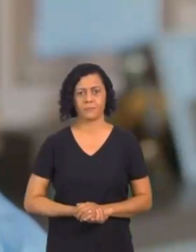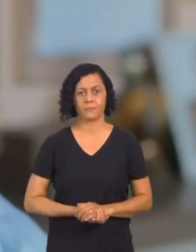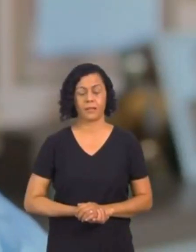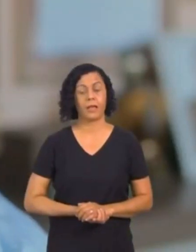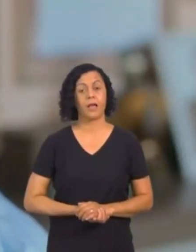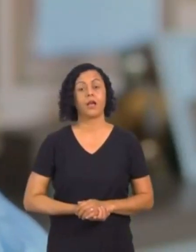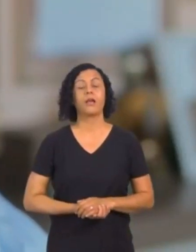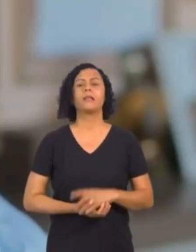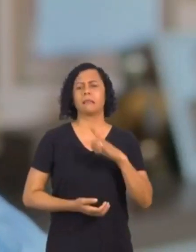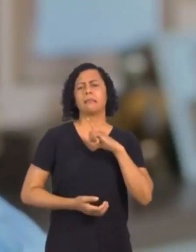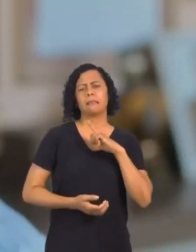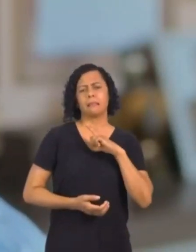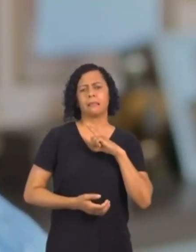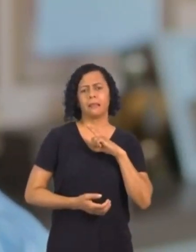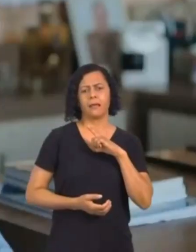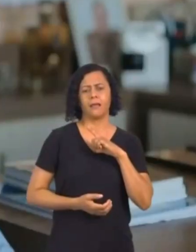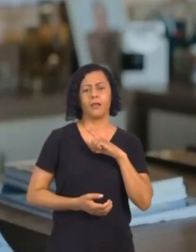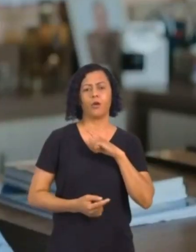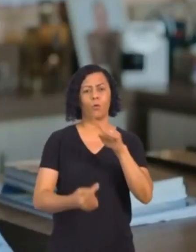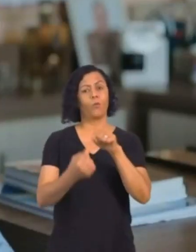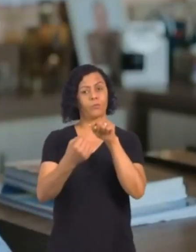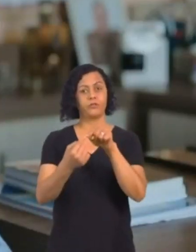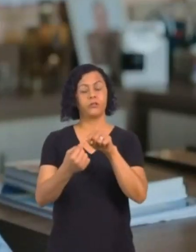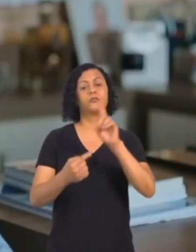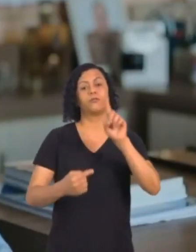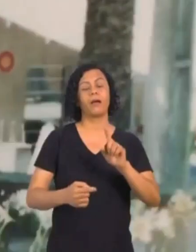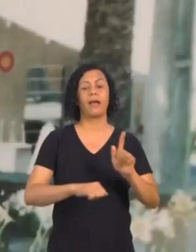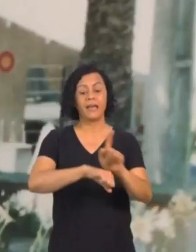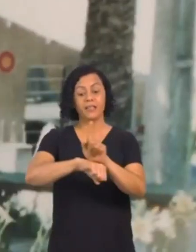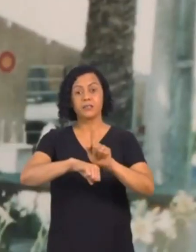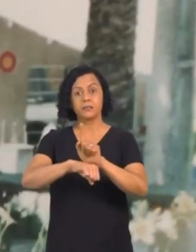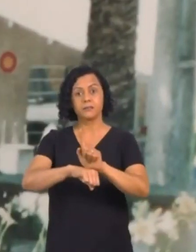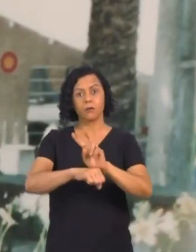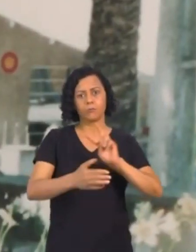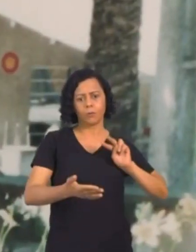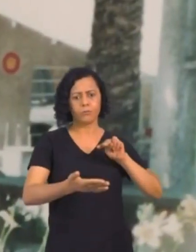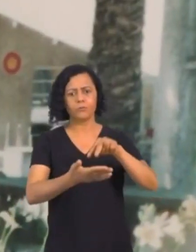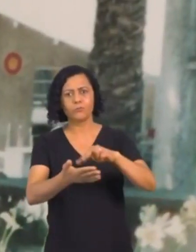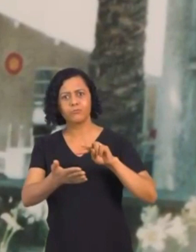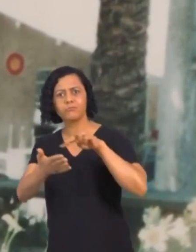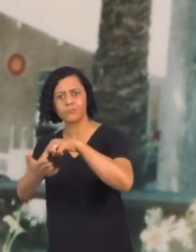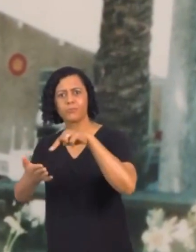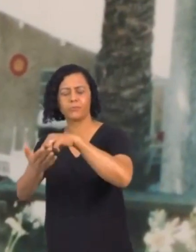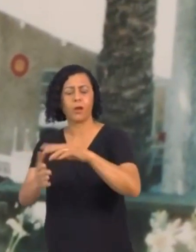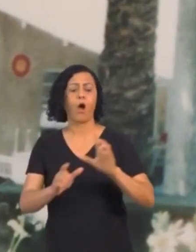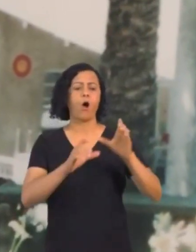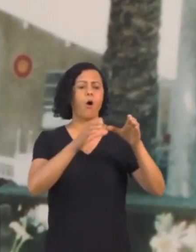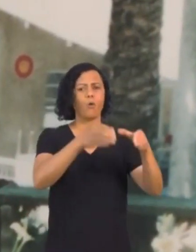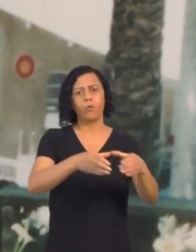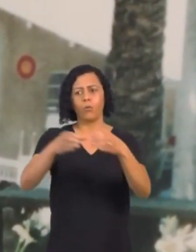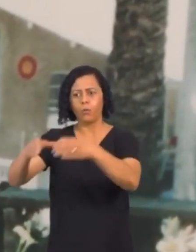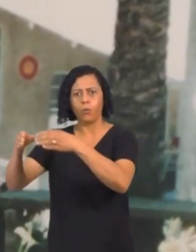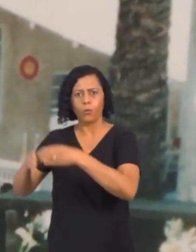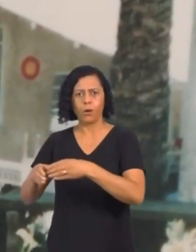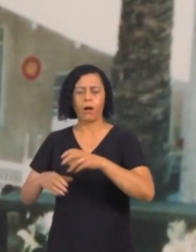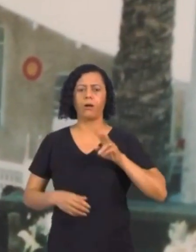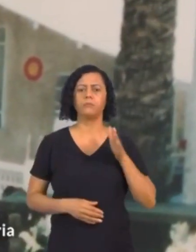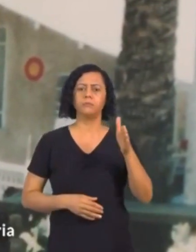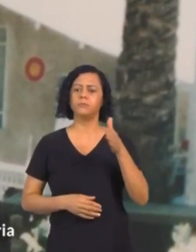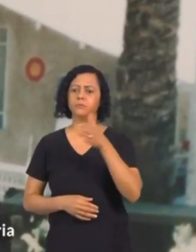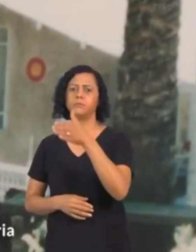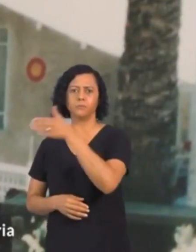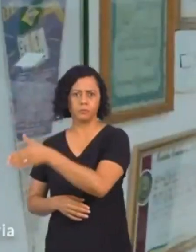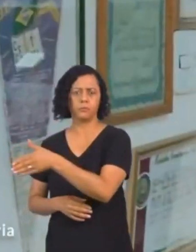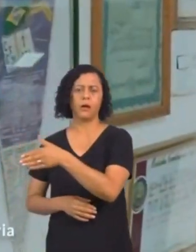Tinha uma expressão que eu mesmo cunhei, que é gestão com os pés. Então eu gostava de estar na rua com a minha tropa. E eu me lembro que